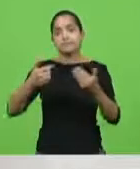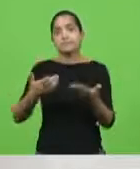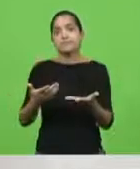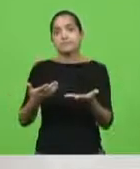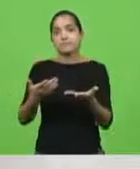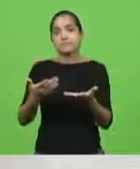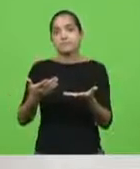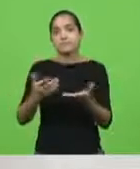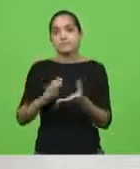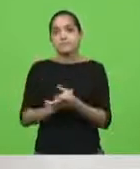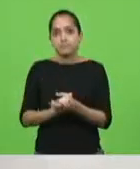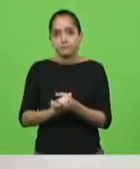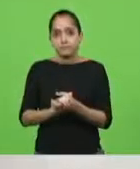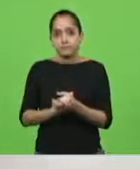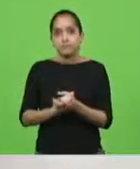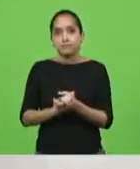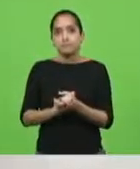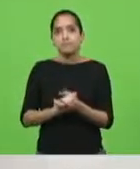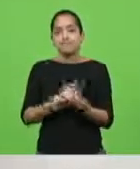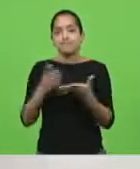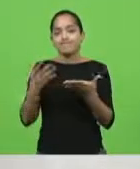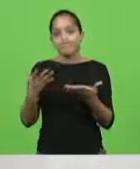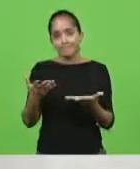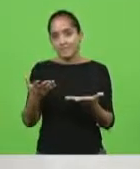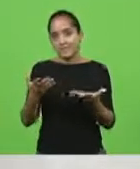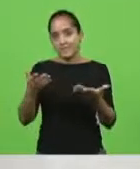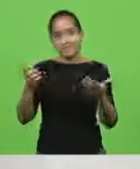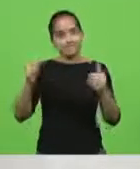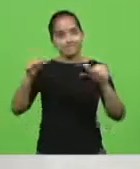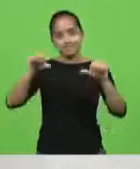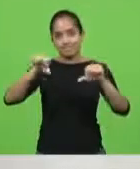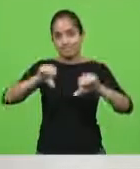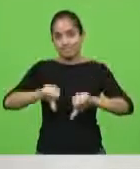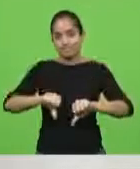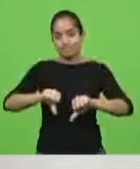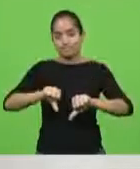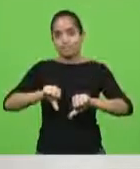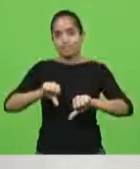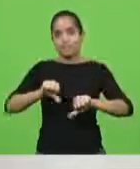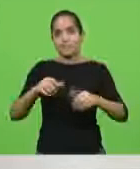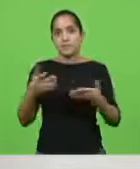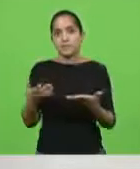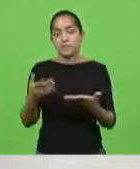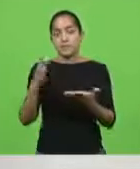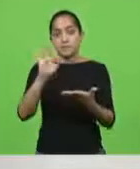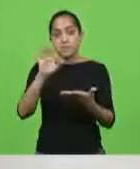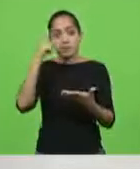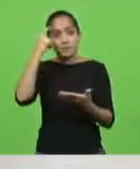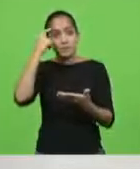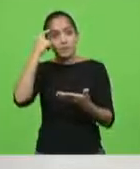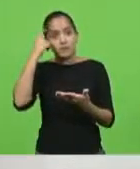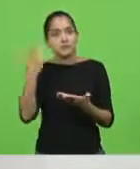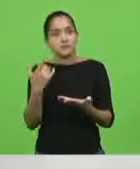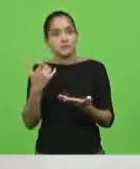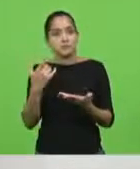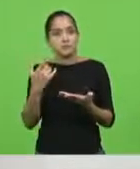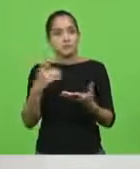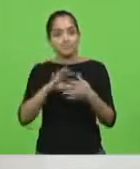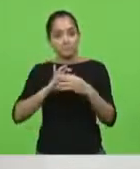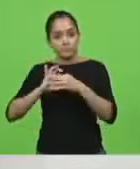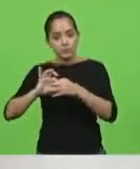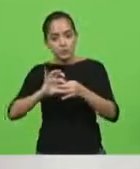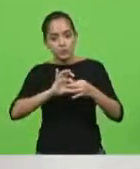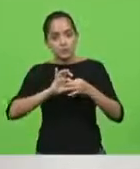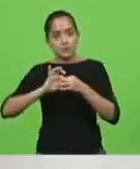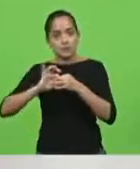tiveram as suas esperanças devastadas. E aí, penso que nós temos uma tarefa conjunta na